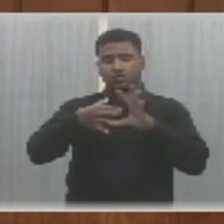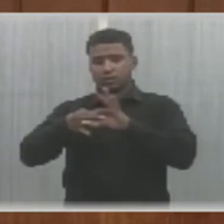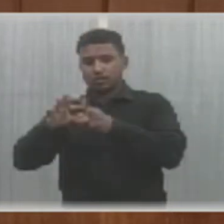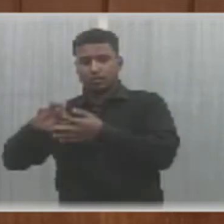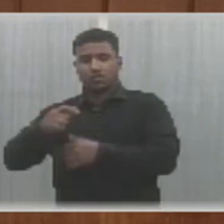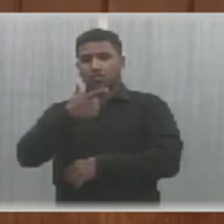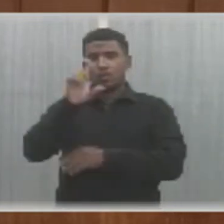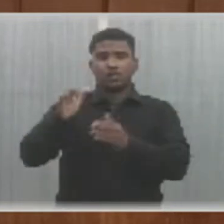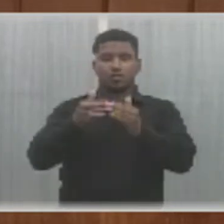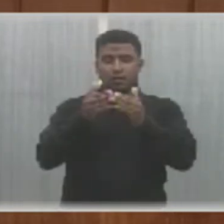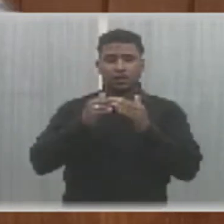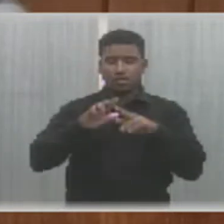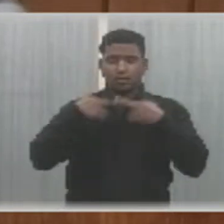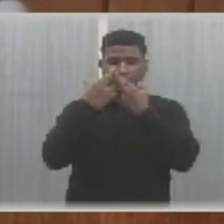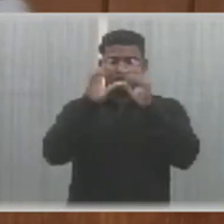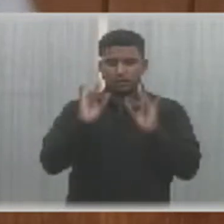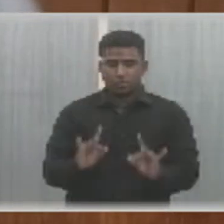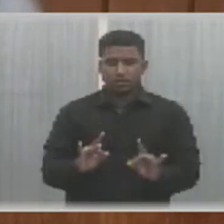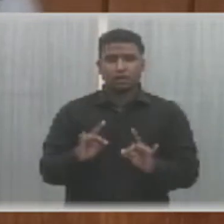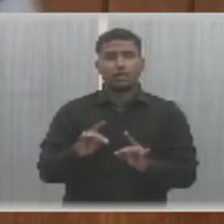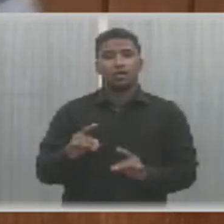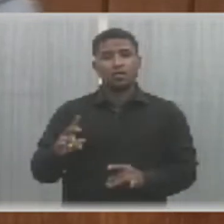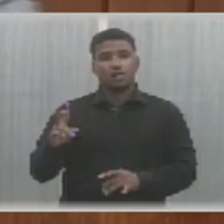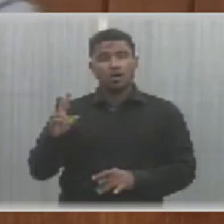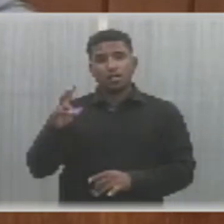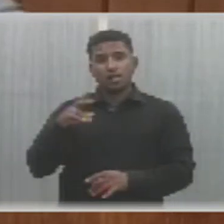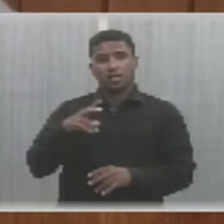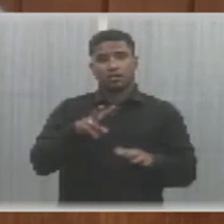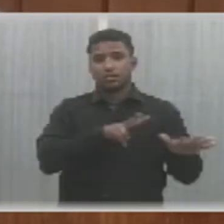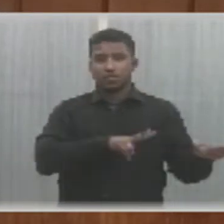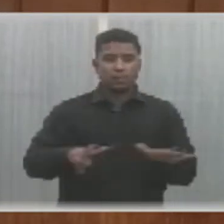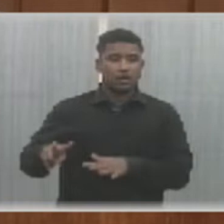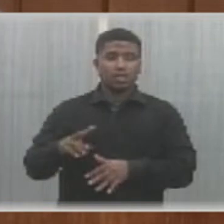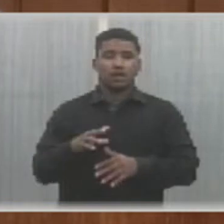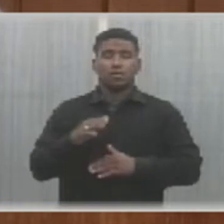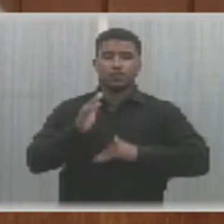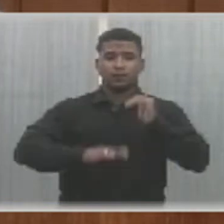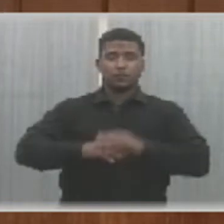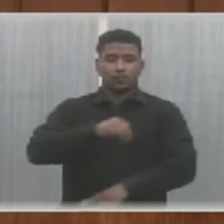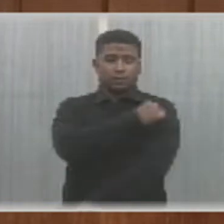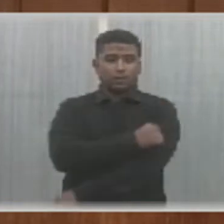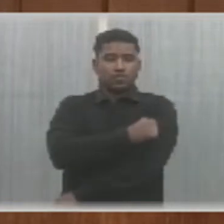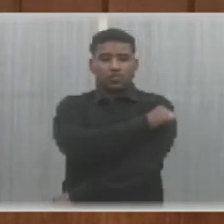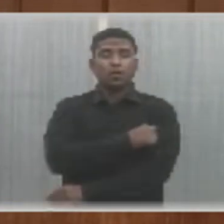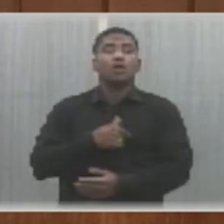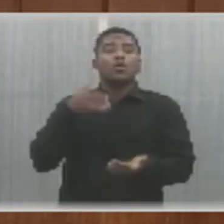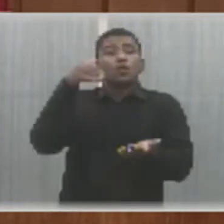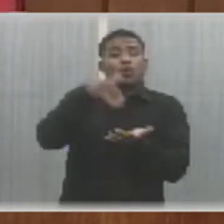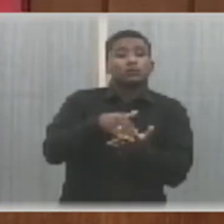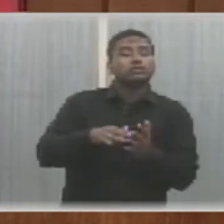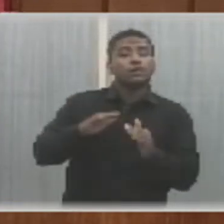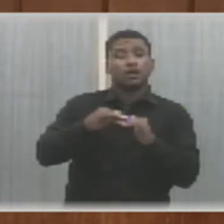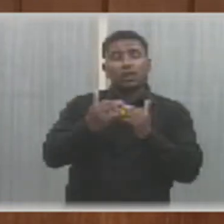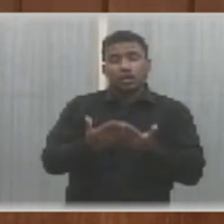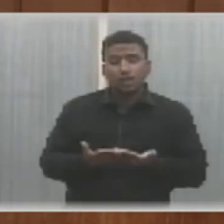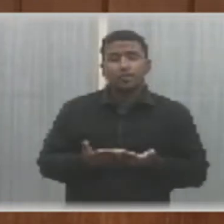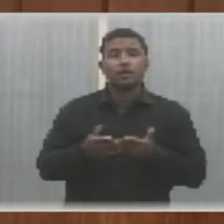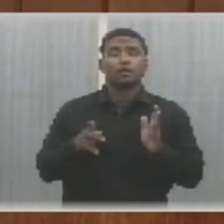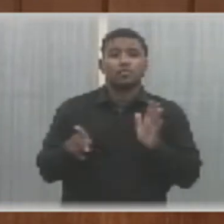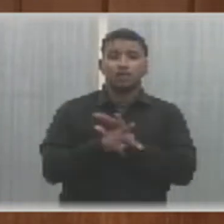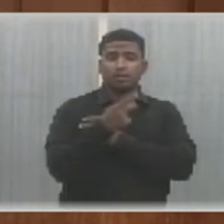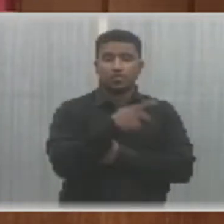realização de sessão solene em homenagem à semana da enfermagem. E o último requerimento de sua